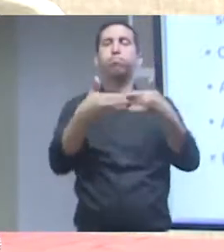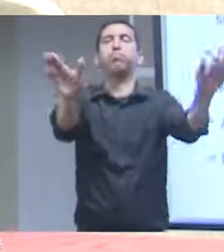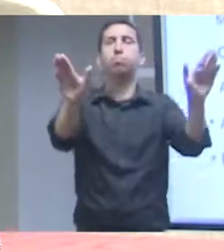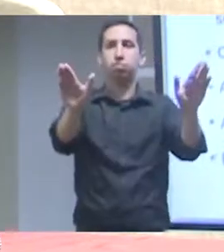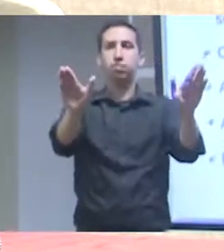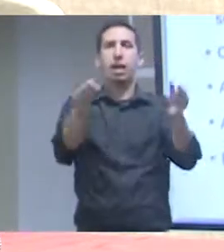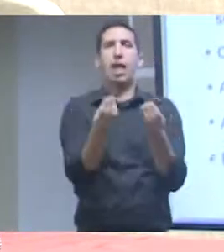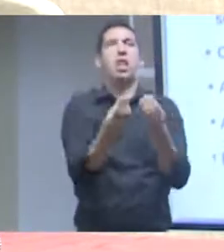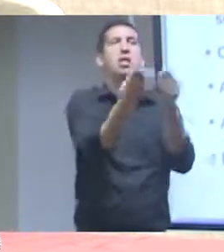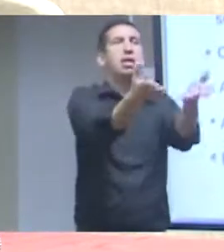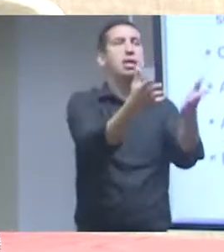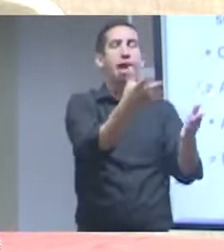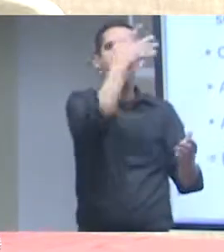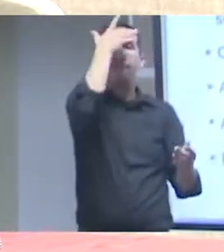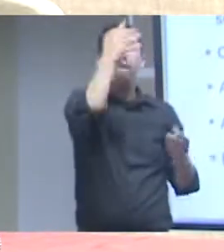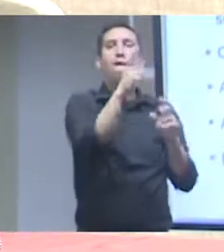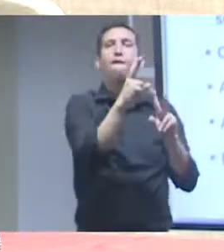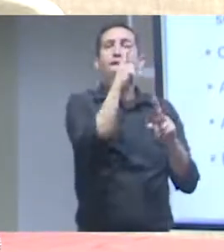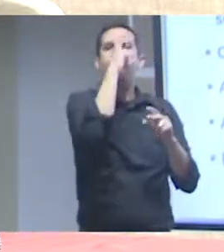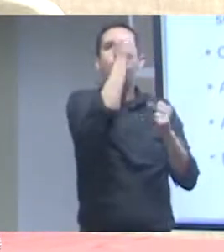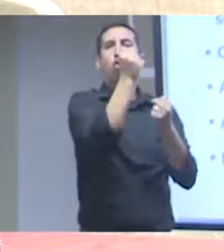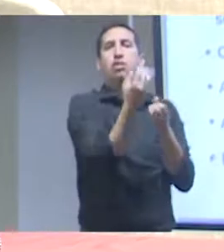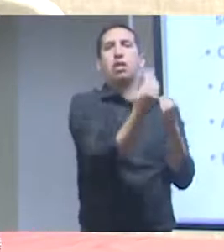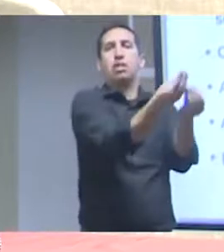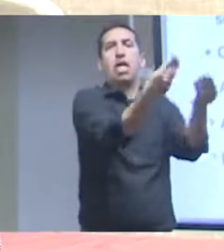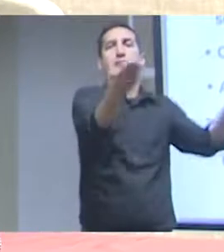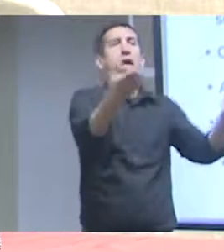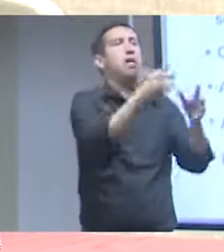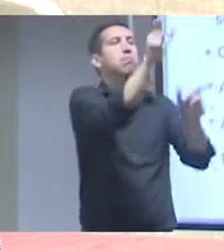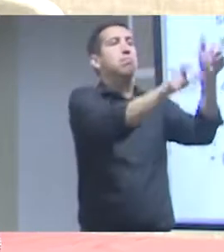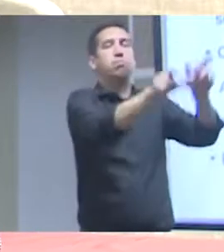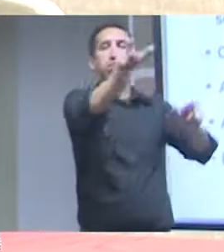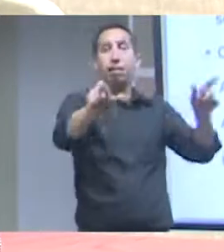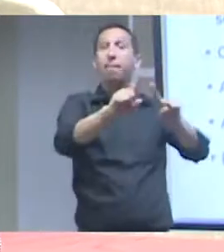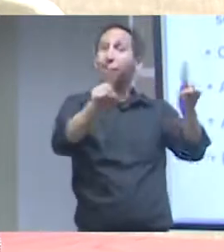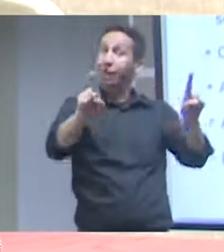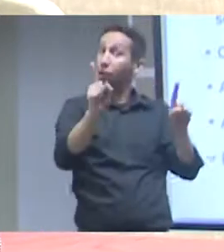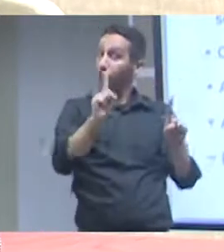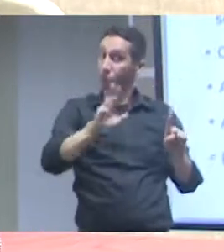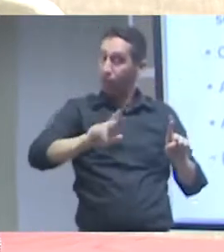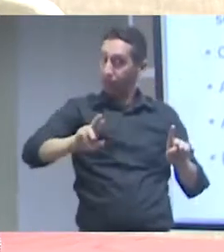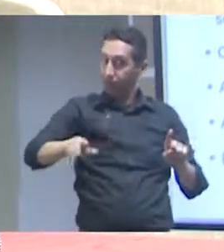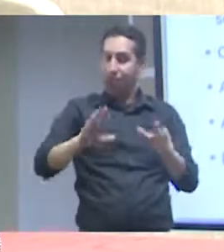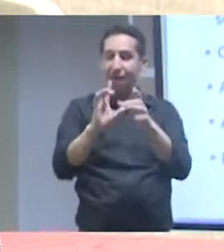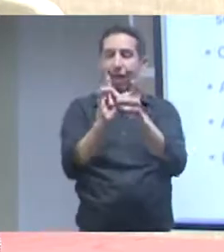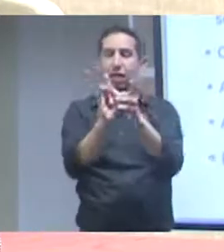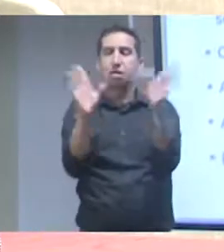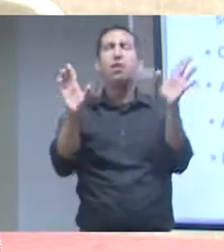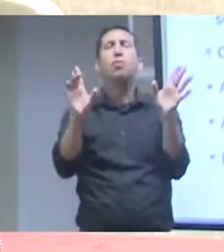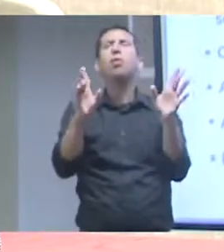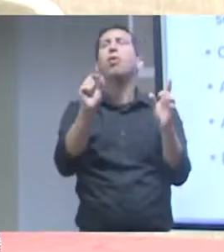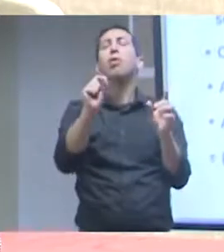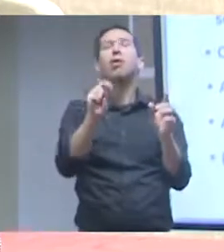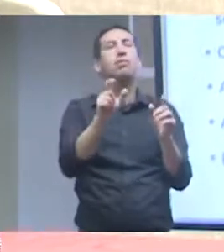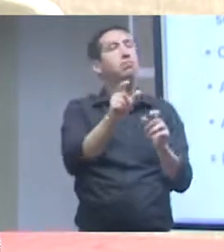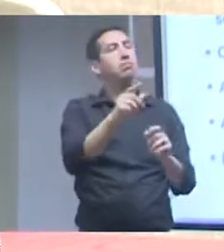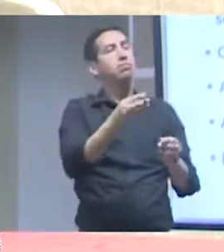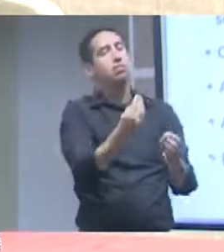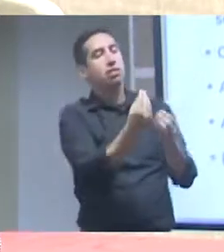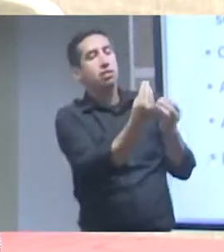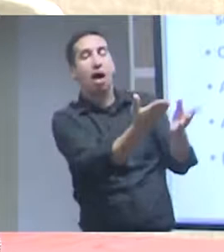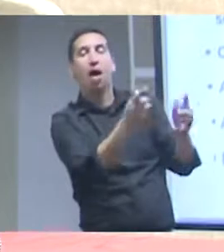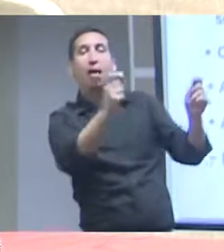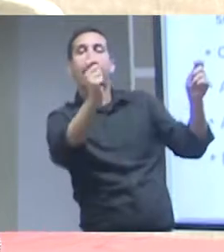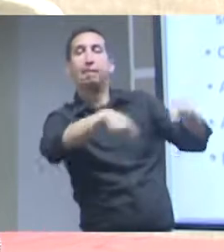mas uma ideia de democracia que exatamente capacita os mais vulneráveis a colocarem em